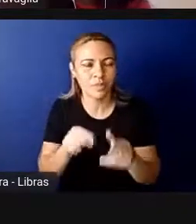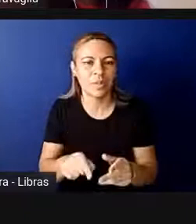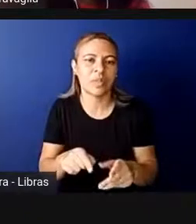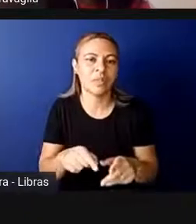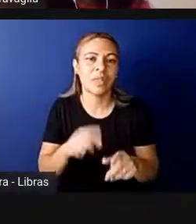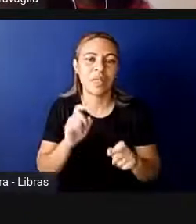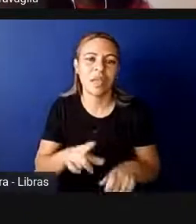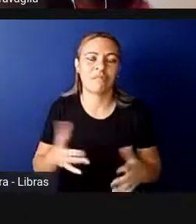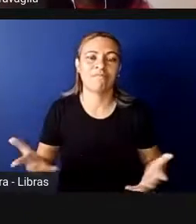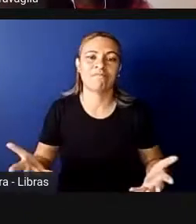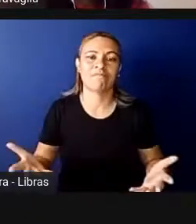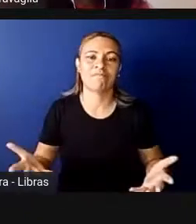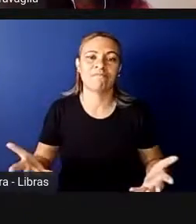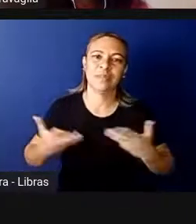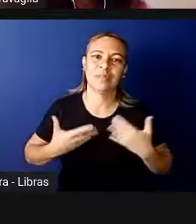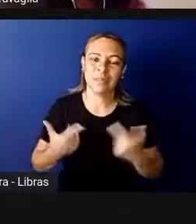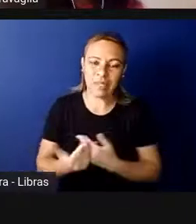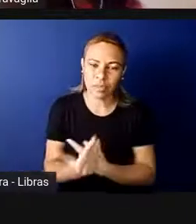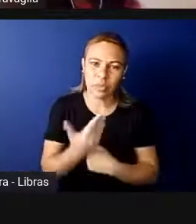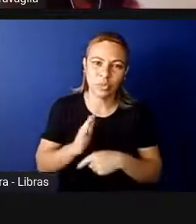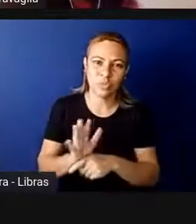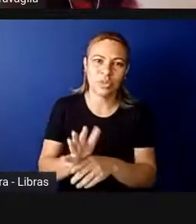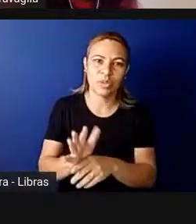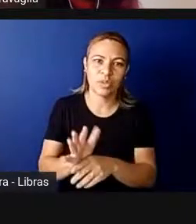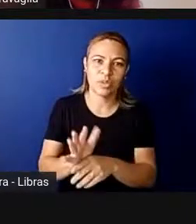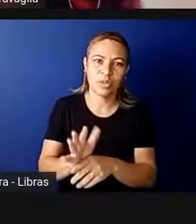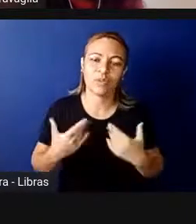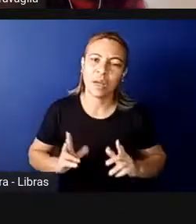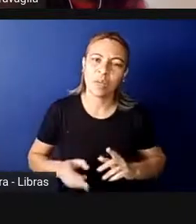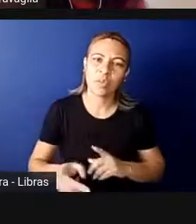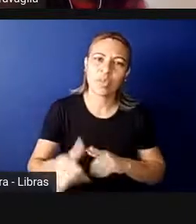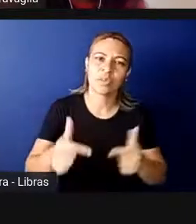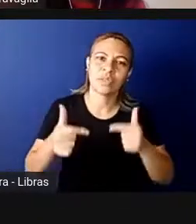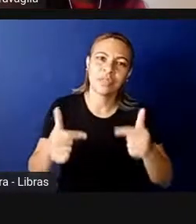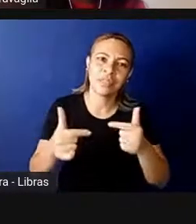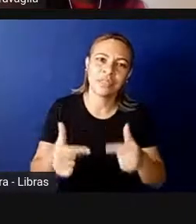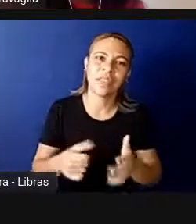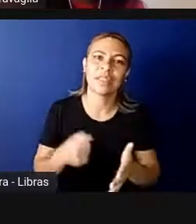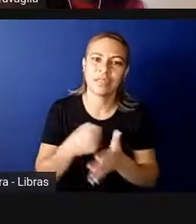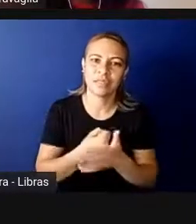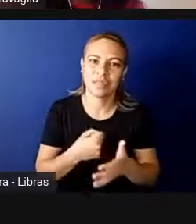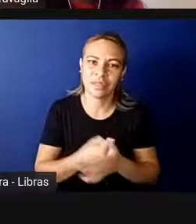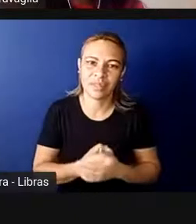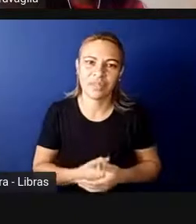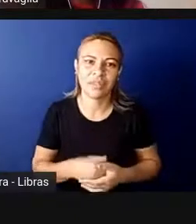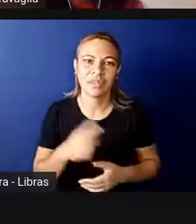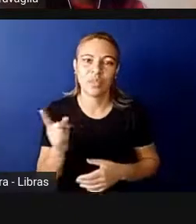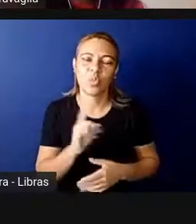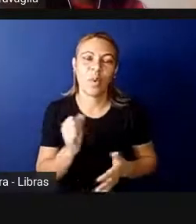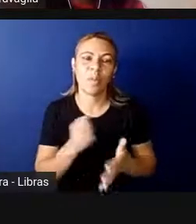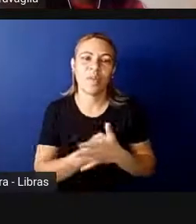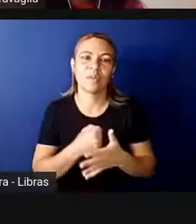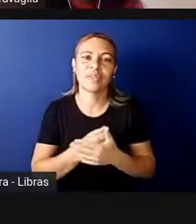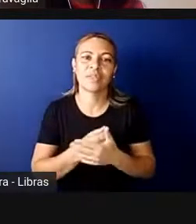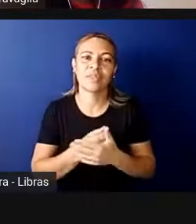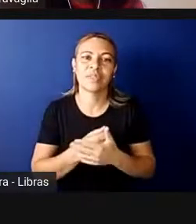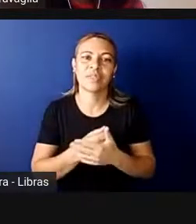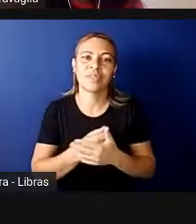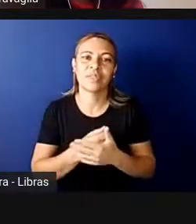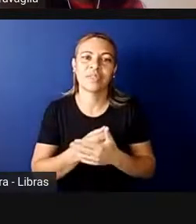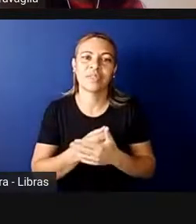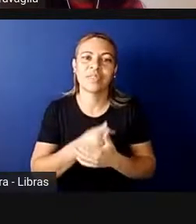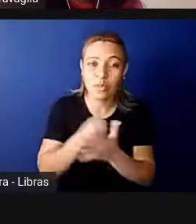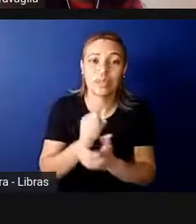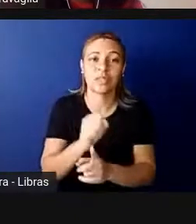e nos animam a prosseguir nessa luta, que de fato, Hermelinda tem razão, não é uma luta das mulheres, é uma luta da sociedade brasileira,